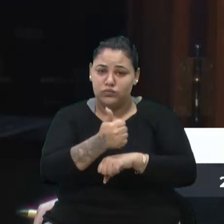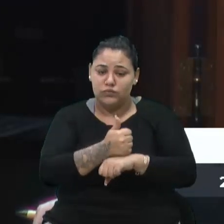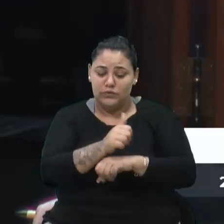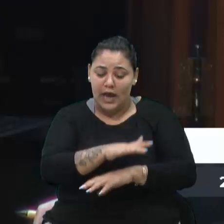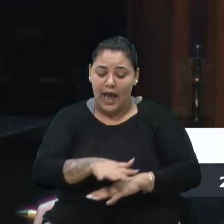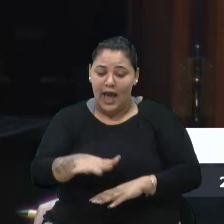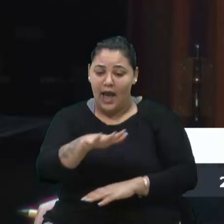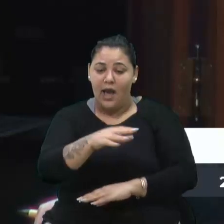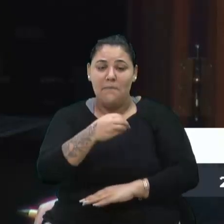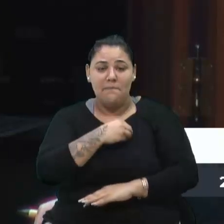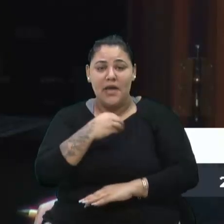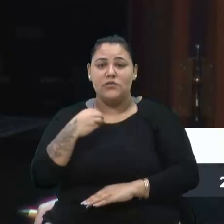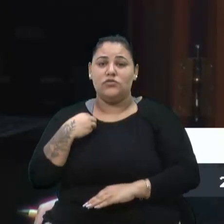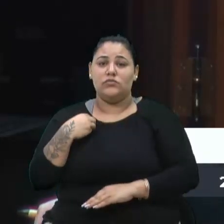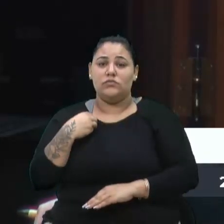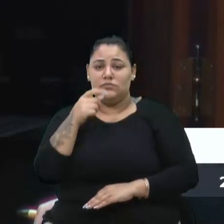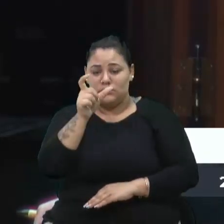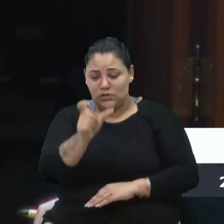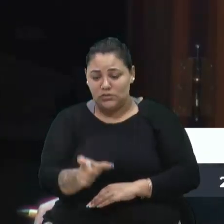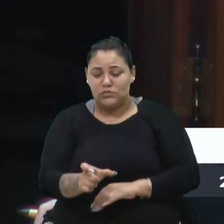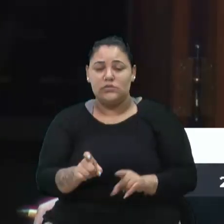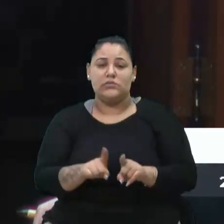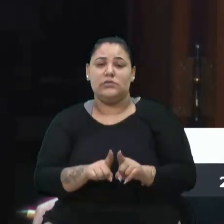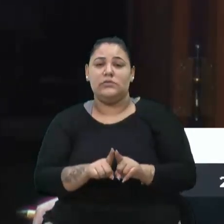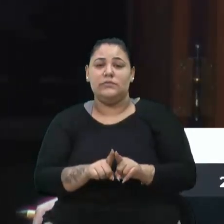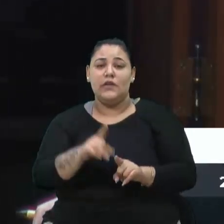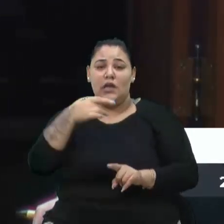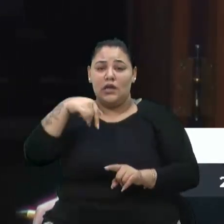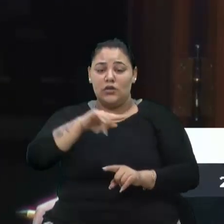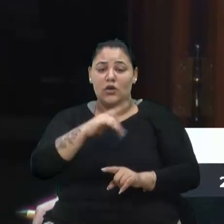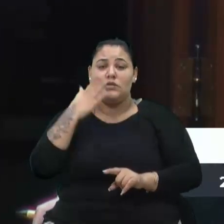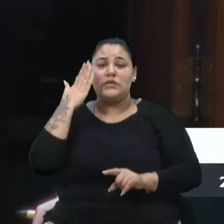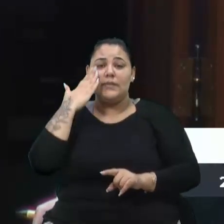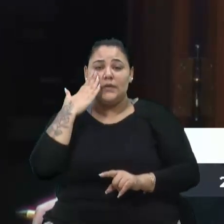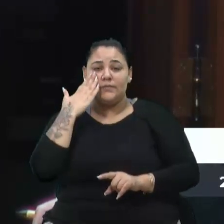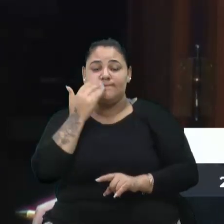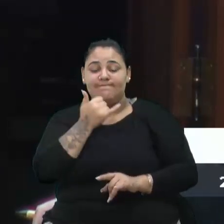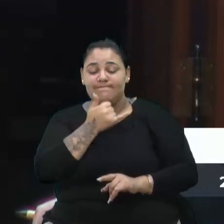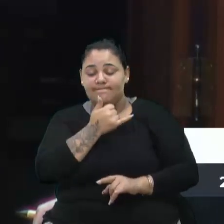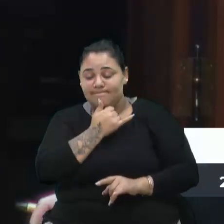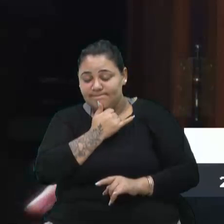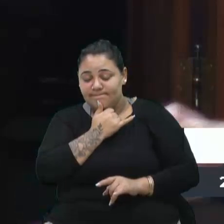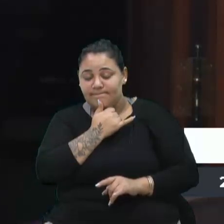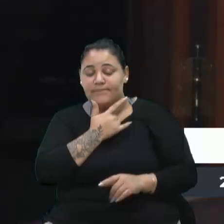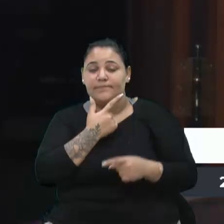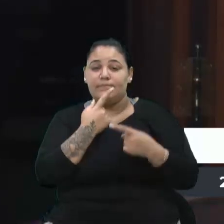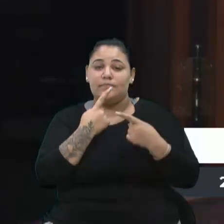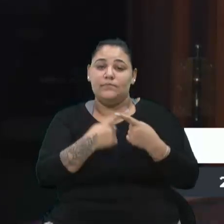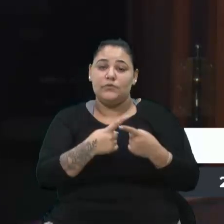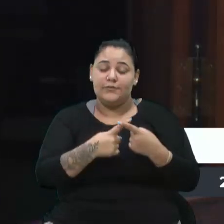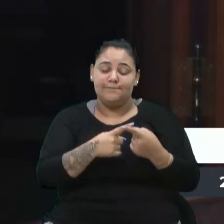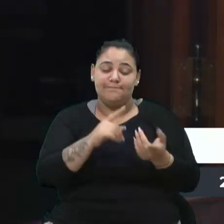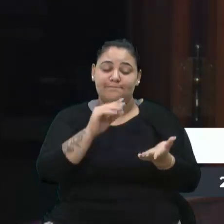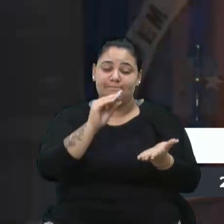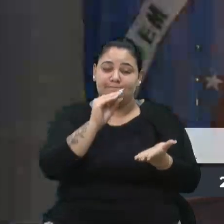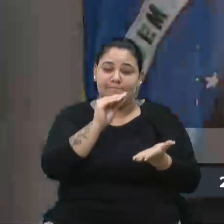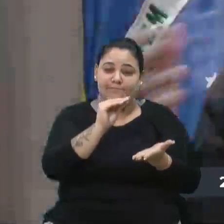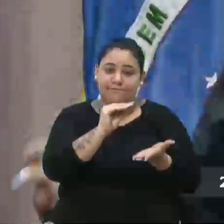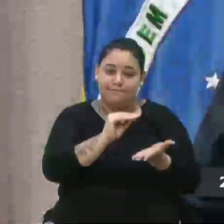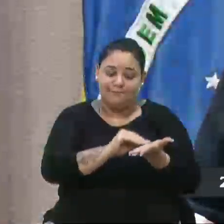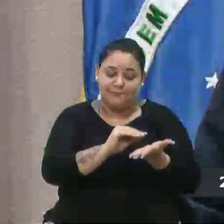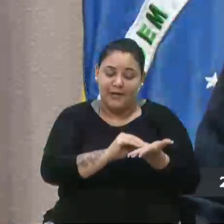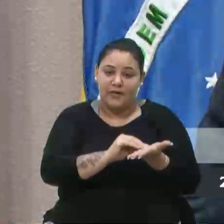medicina, de médicos. E nós sabemos que, infelizmente, por conta da falta de